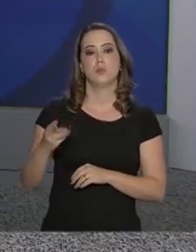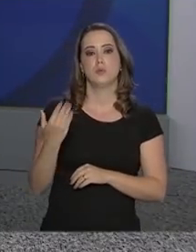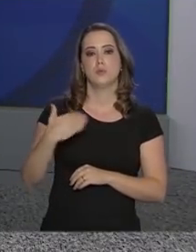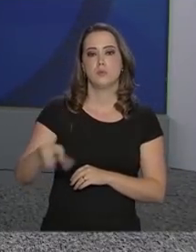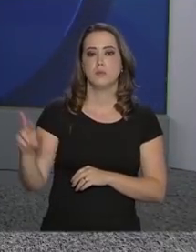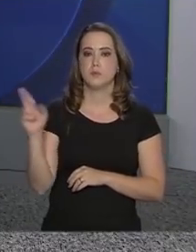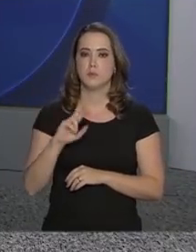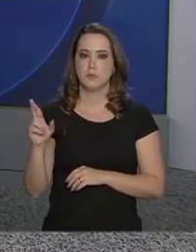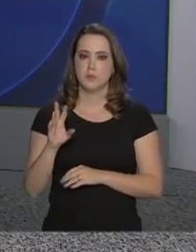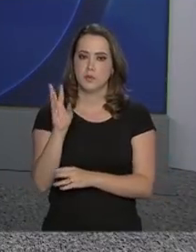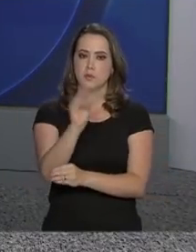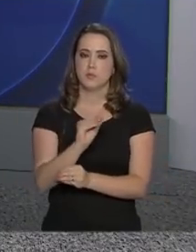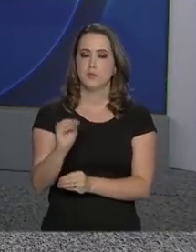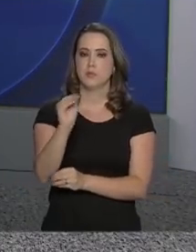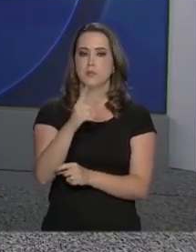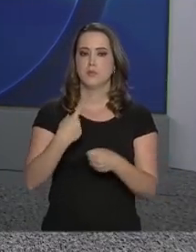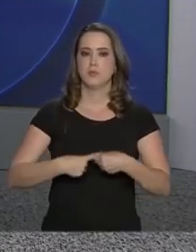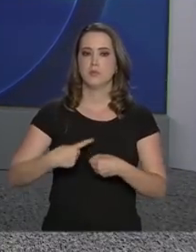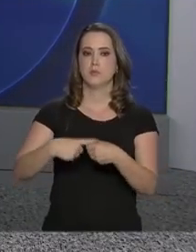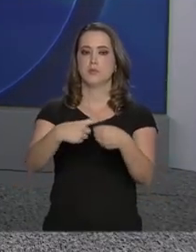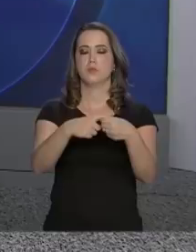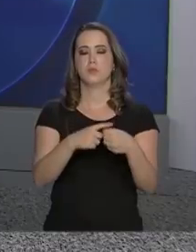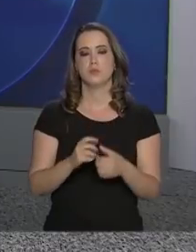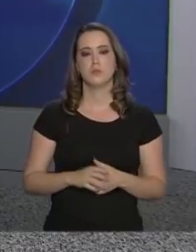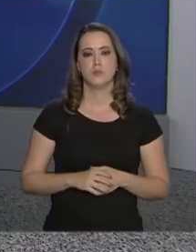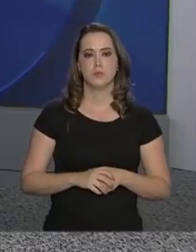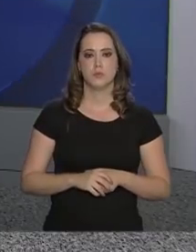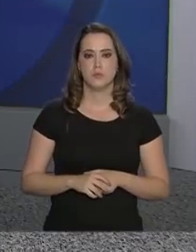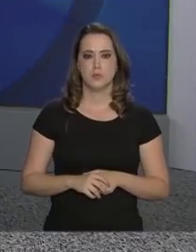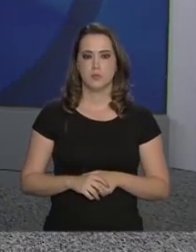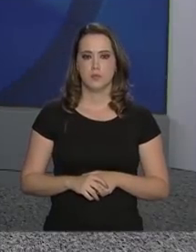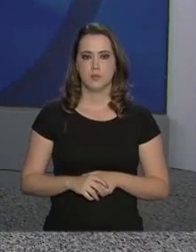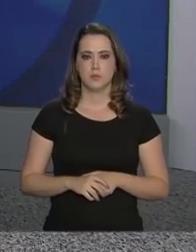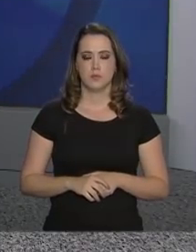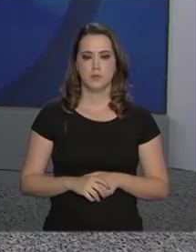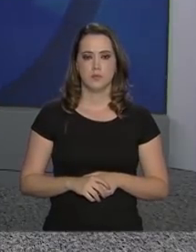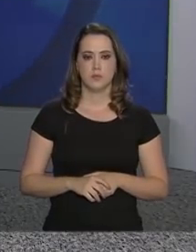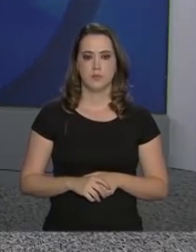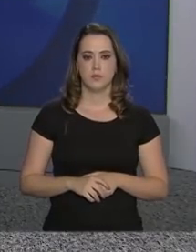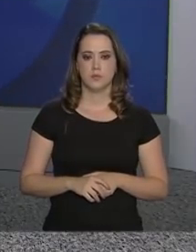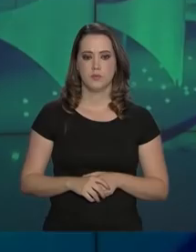4 milhões e meio de reais para atender aos municípios afetados.